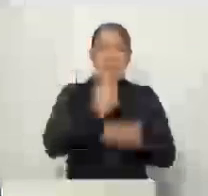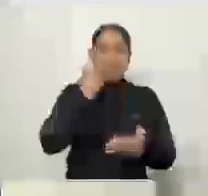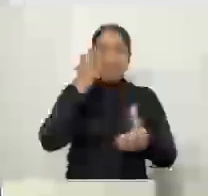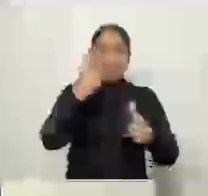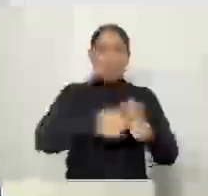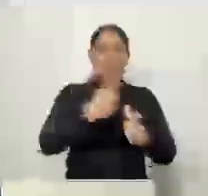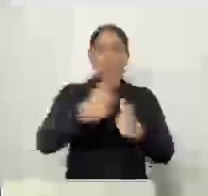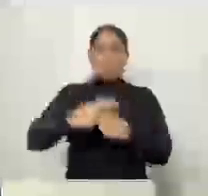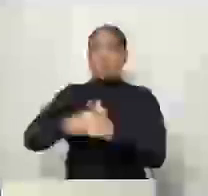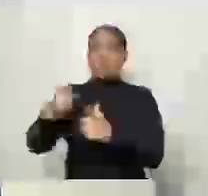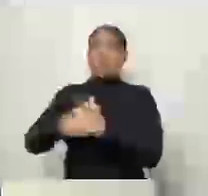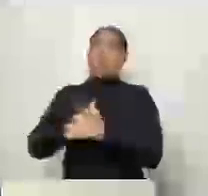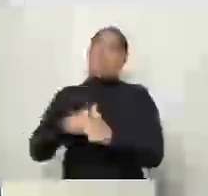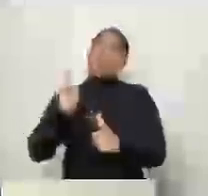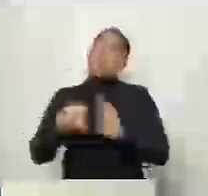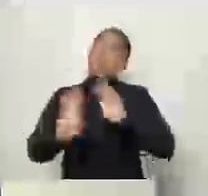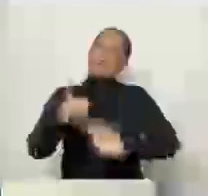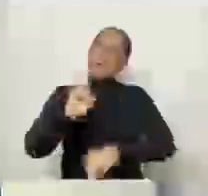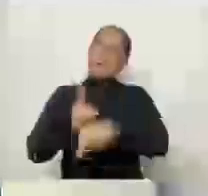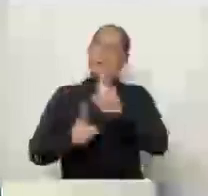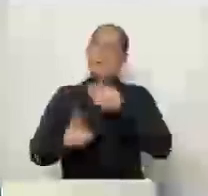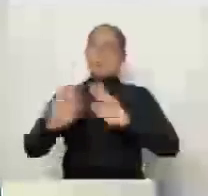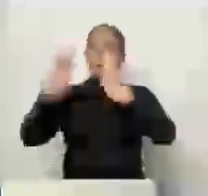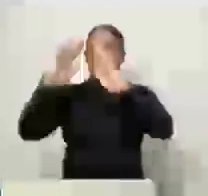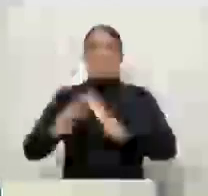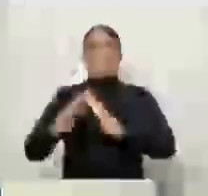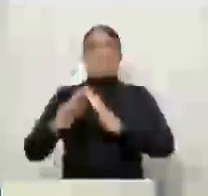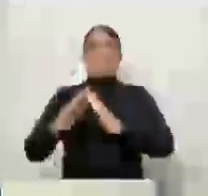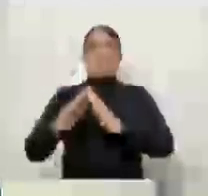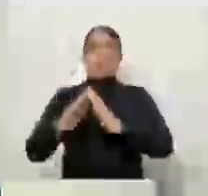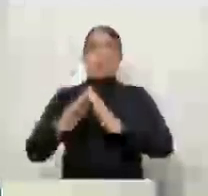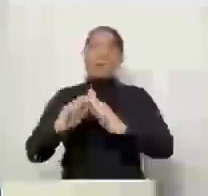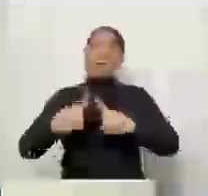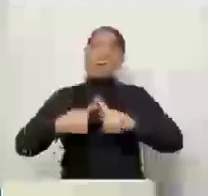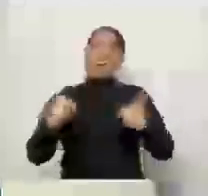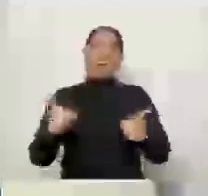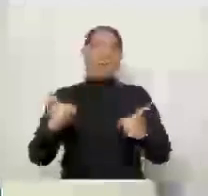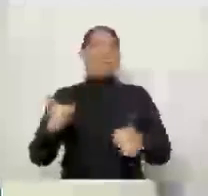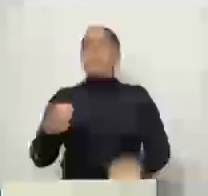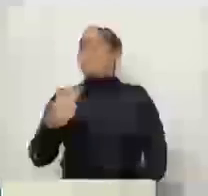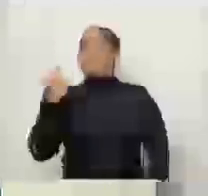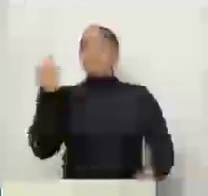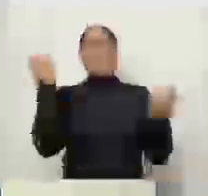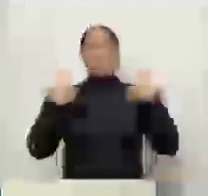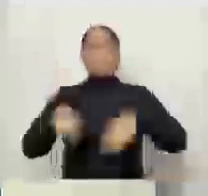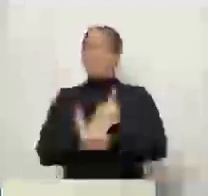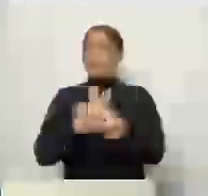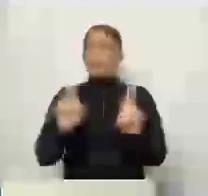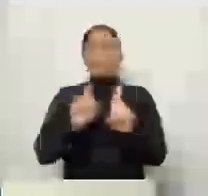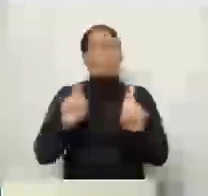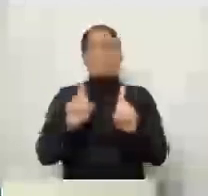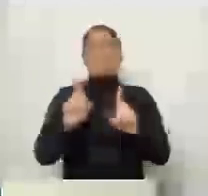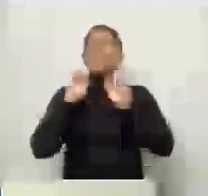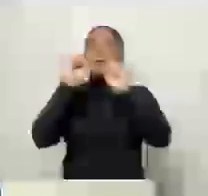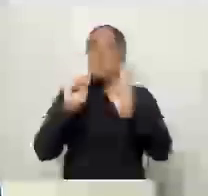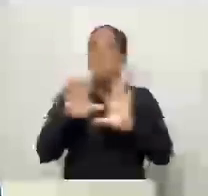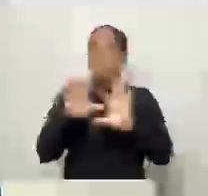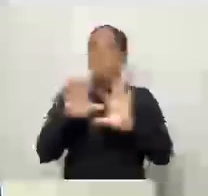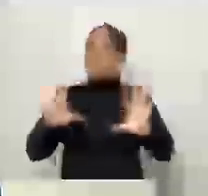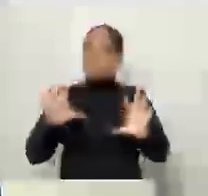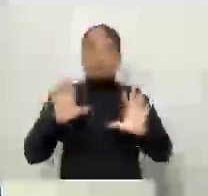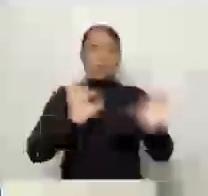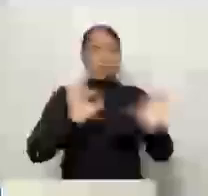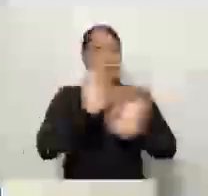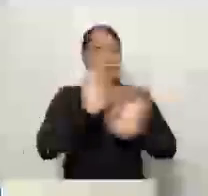arquivo hoje pode ficar na nuvem e armazenado de forma muito mais organizada. Então, também faço das falas do